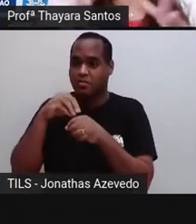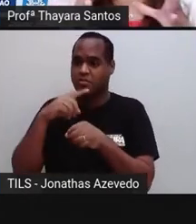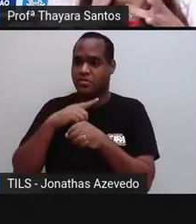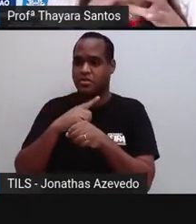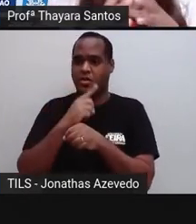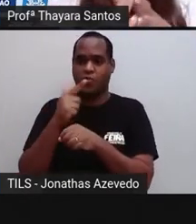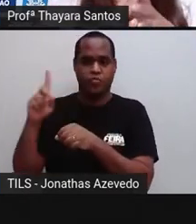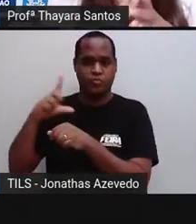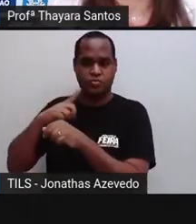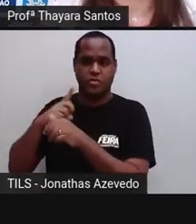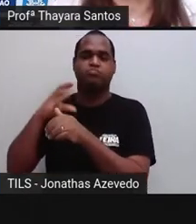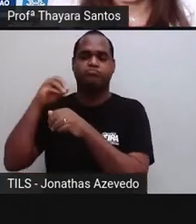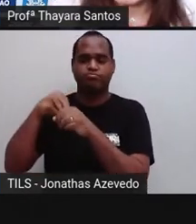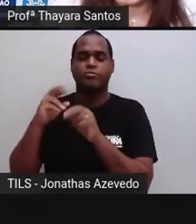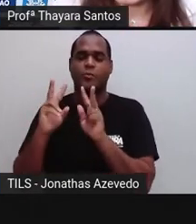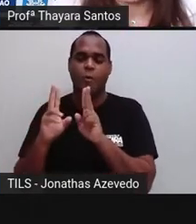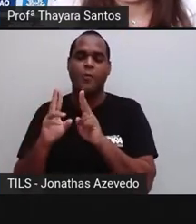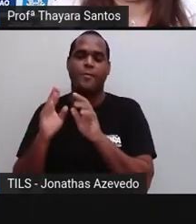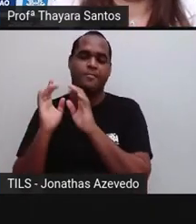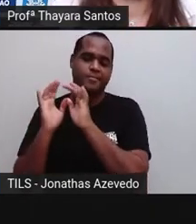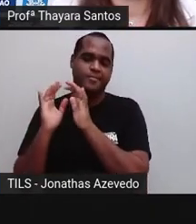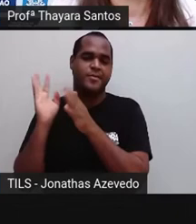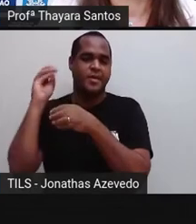hemisfério cerebral grudadinho ali nela.